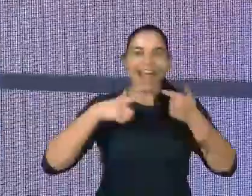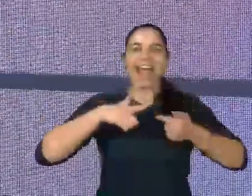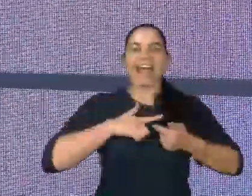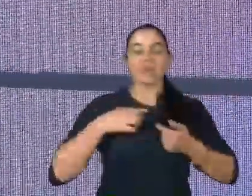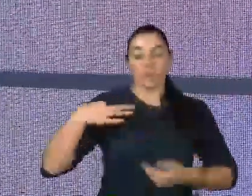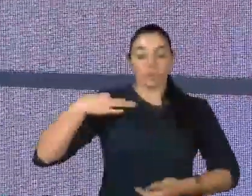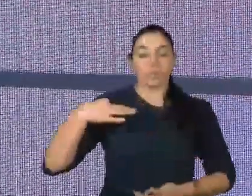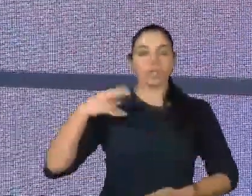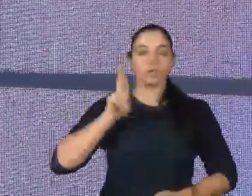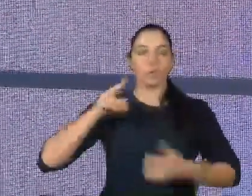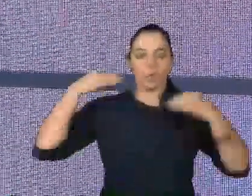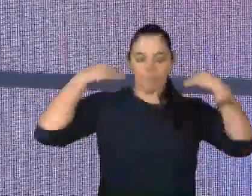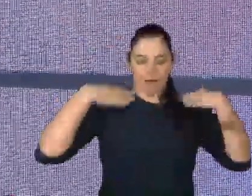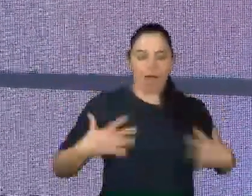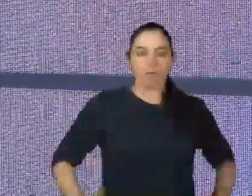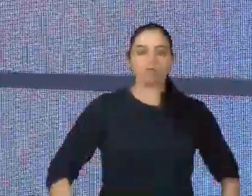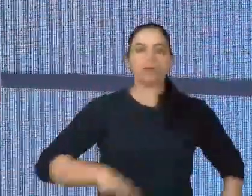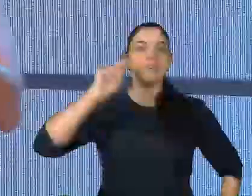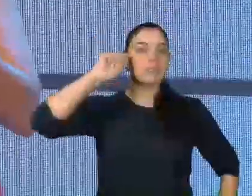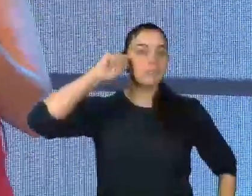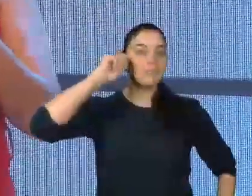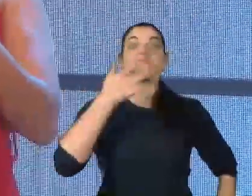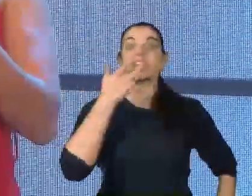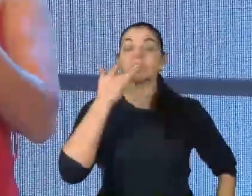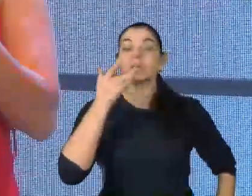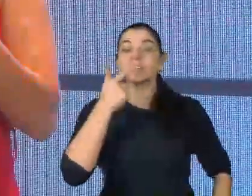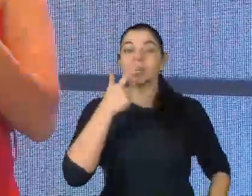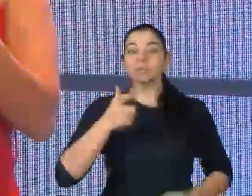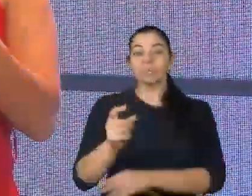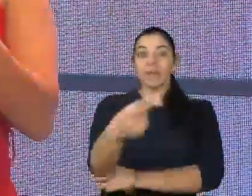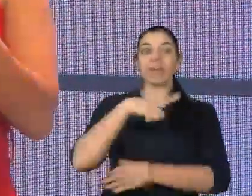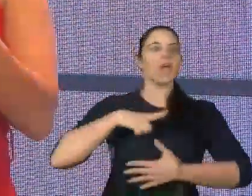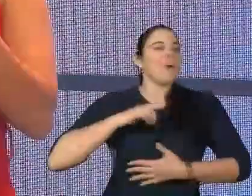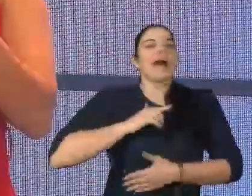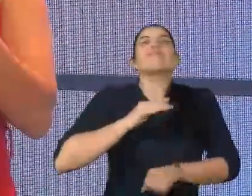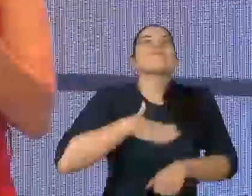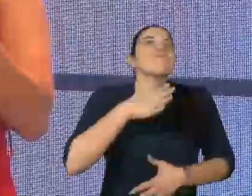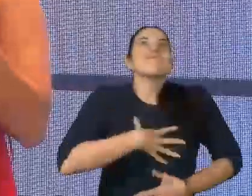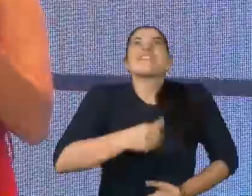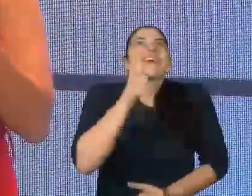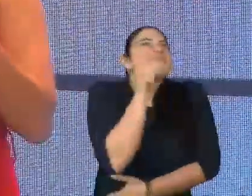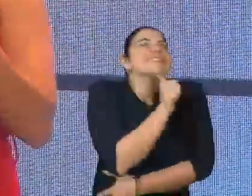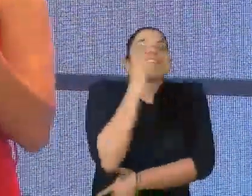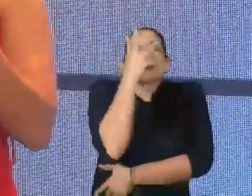vestida com um macacão vermelho e um sapato e posso garantir a vocês, eu sou a filha mais bonita do meu pai.